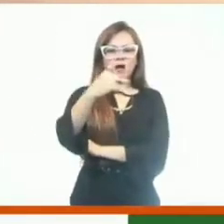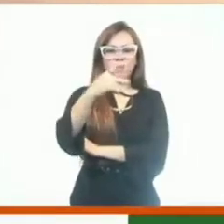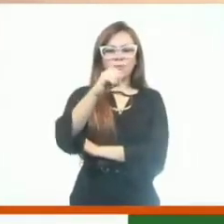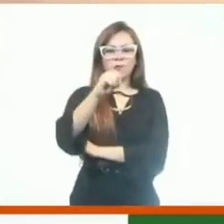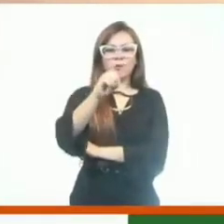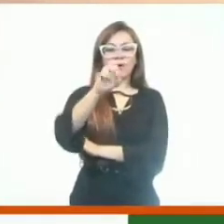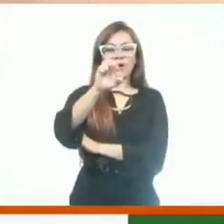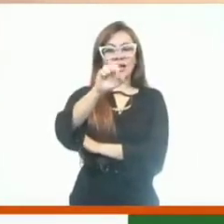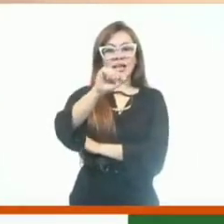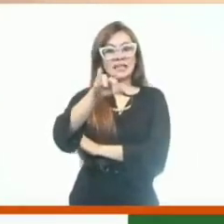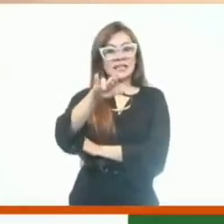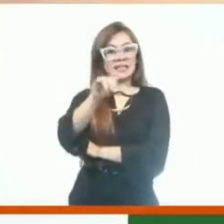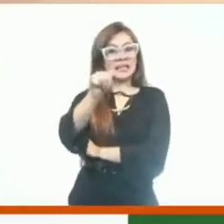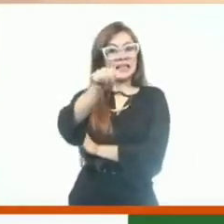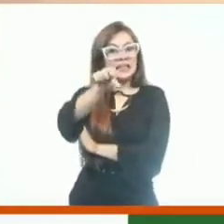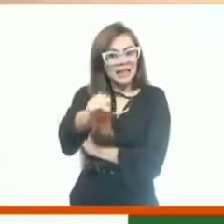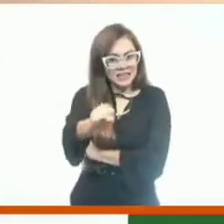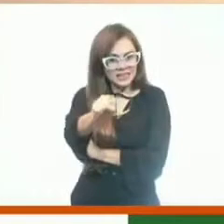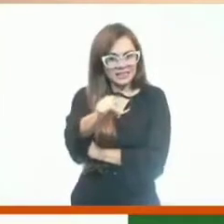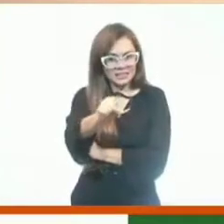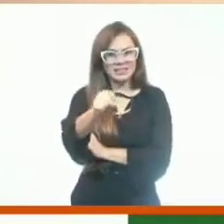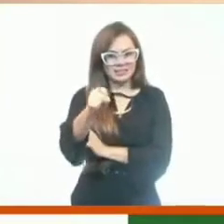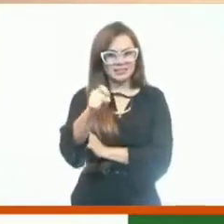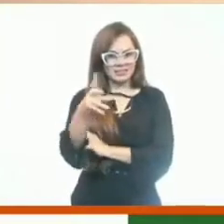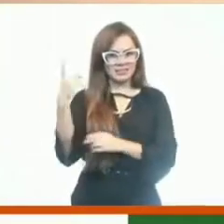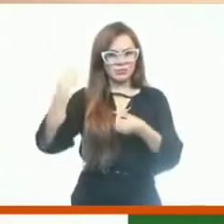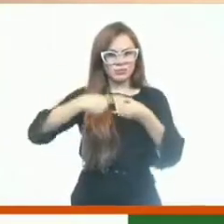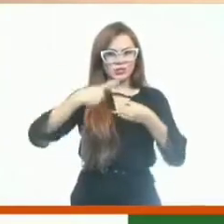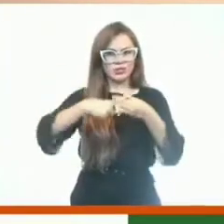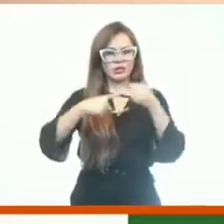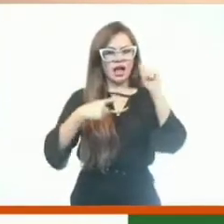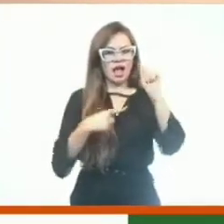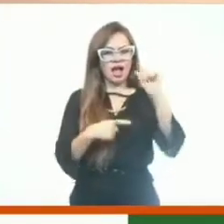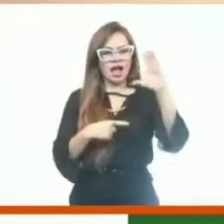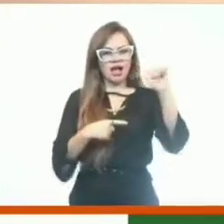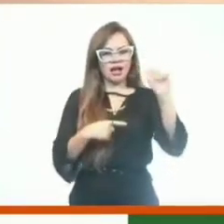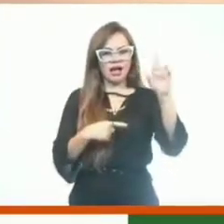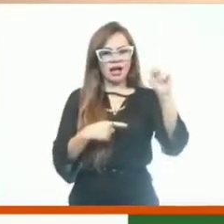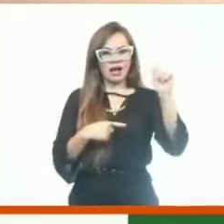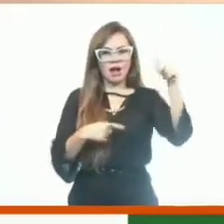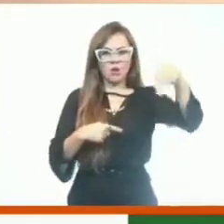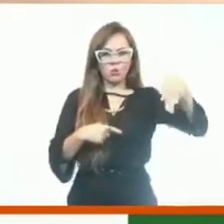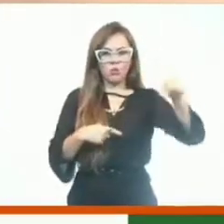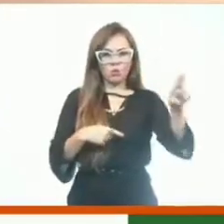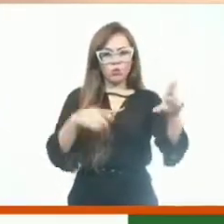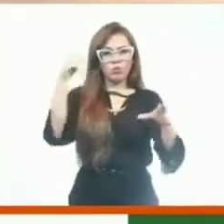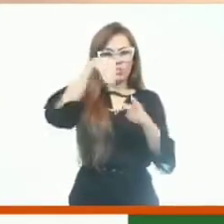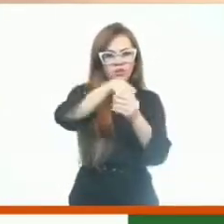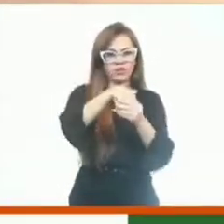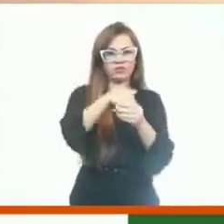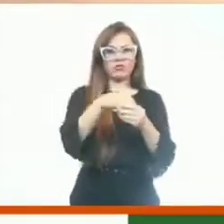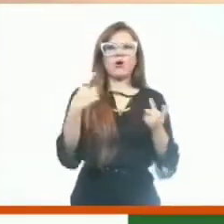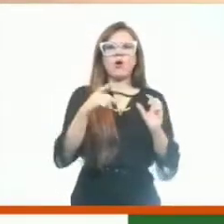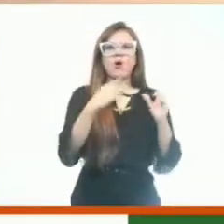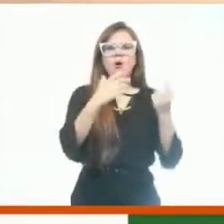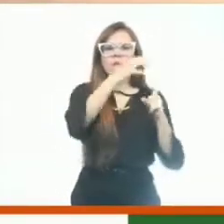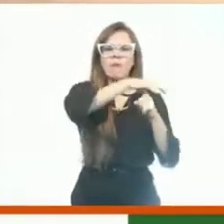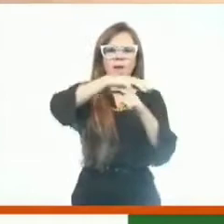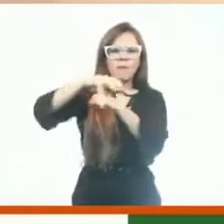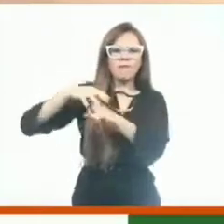Acaraú. Ela foi toda uma urbanização lá na praia, foram 11 barracas